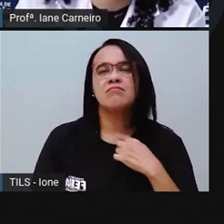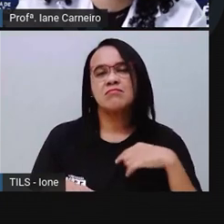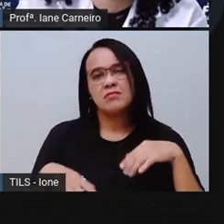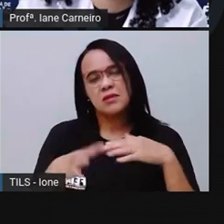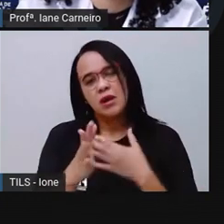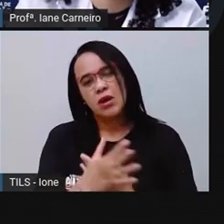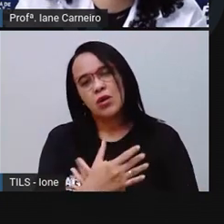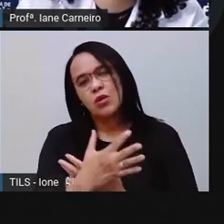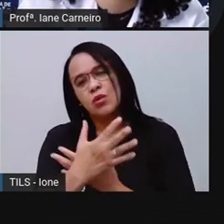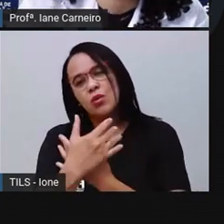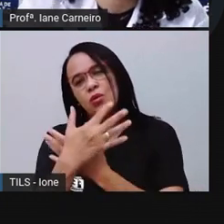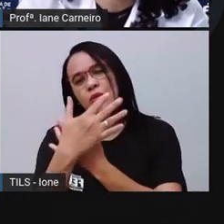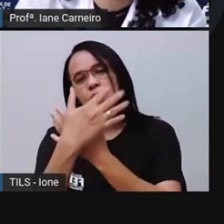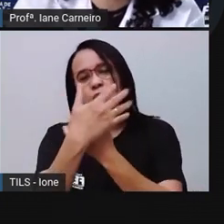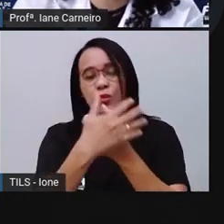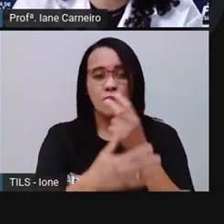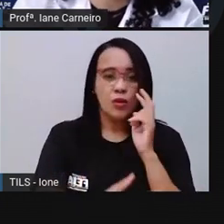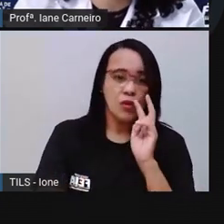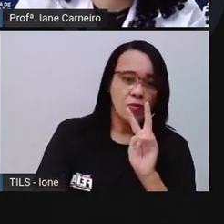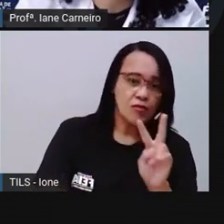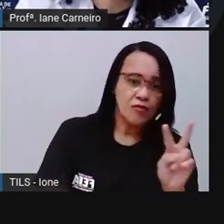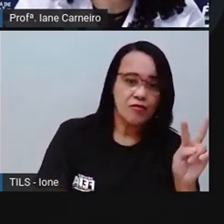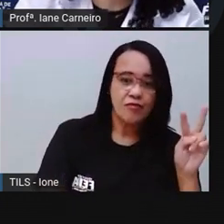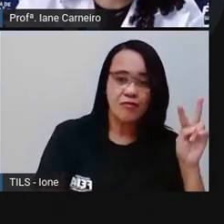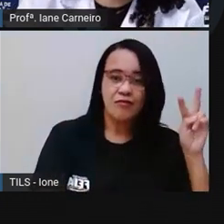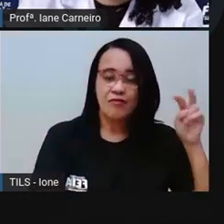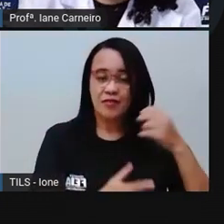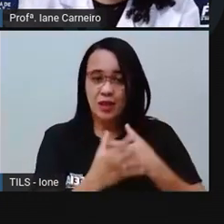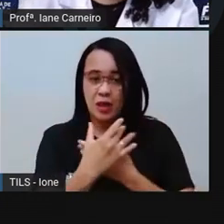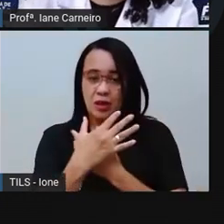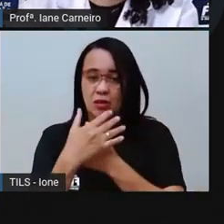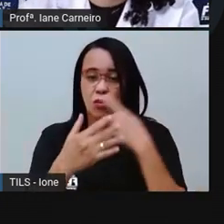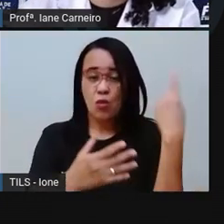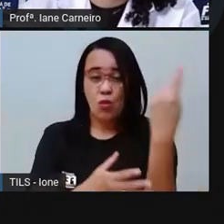pensou ao ver a Andorinha lá no alto.